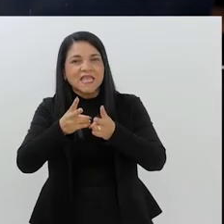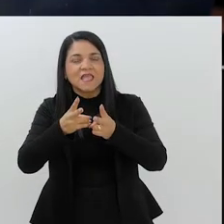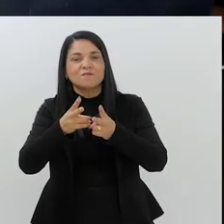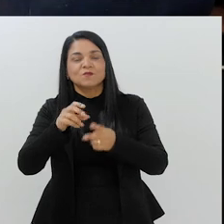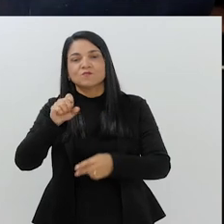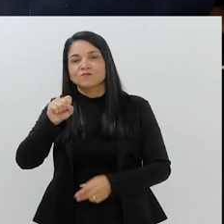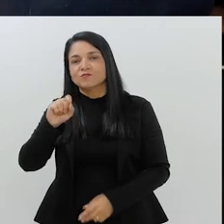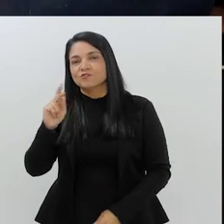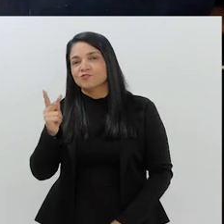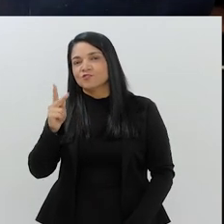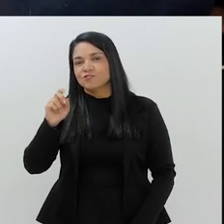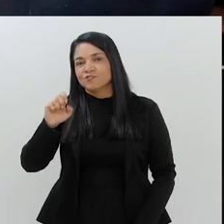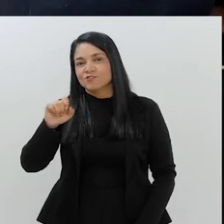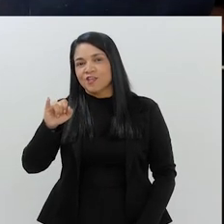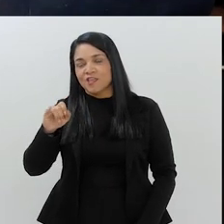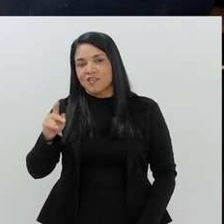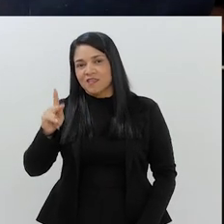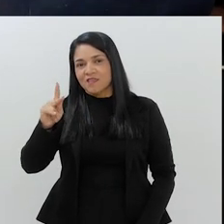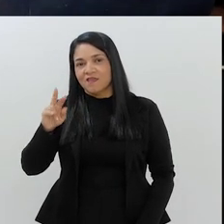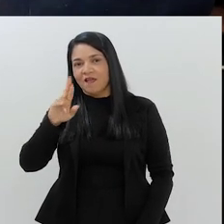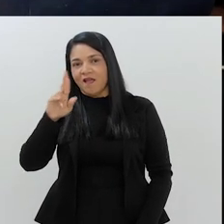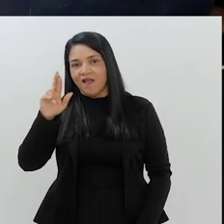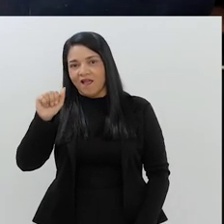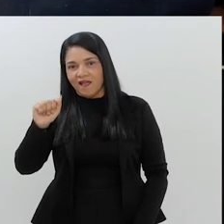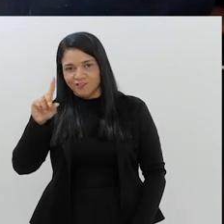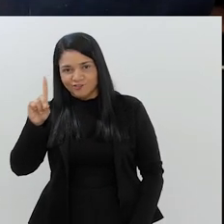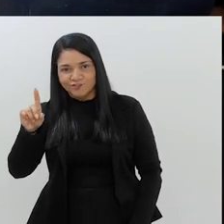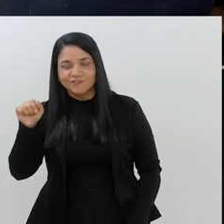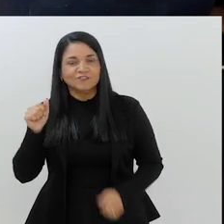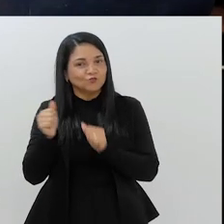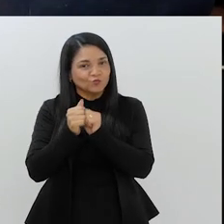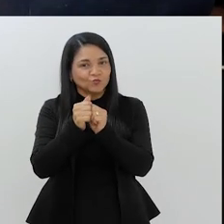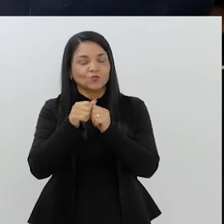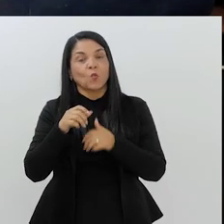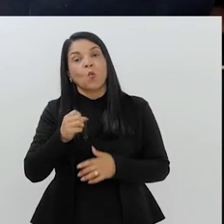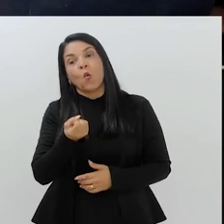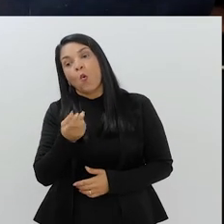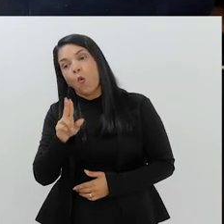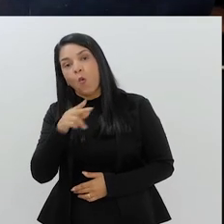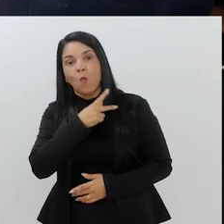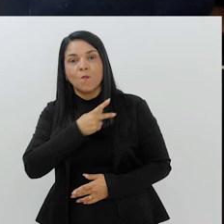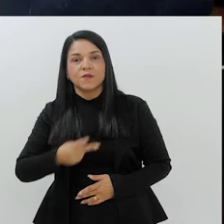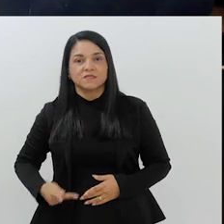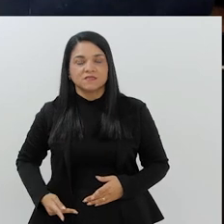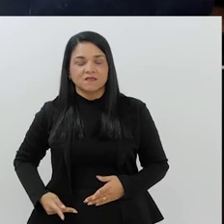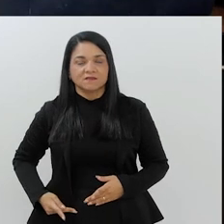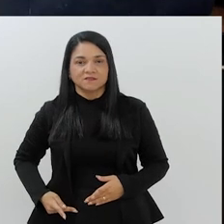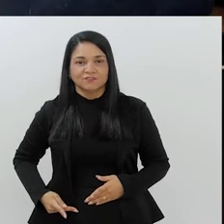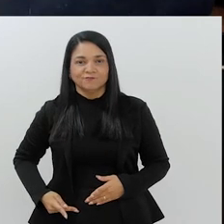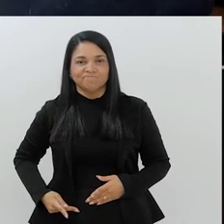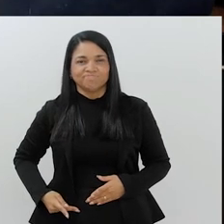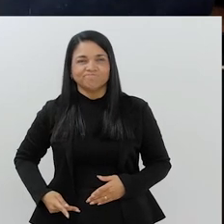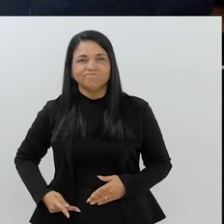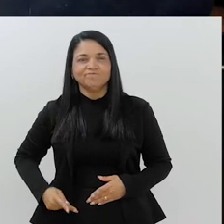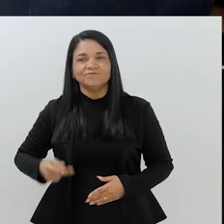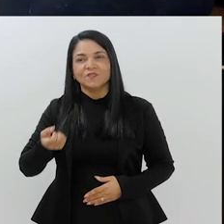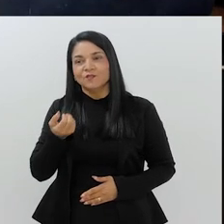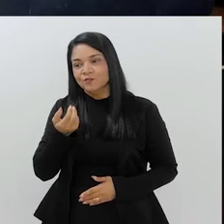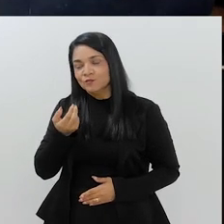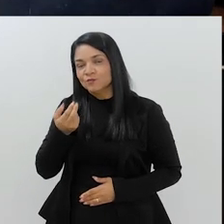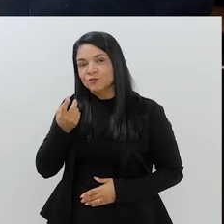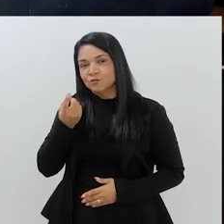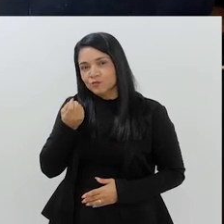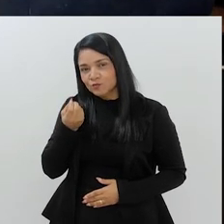Não lembro. Ela está sempre ou com o Sheik Jihad ou com o presidente lá do